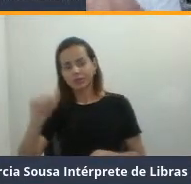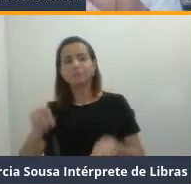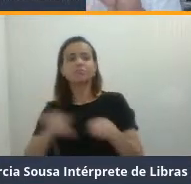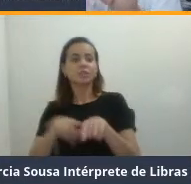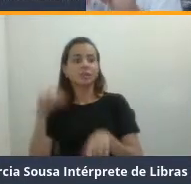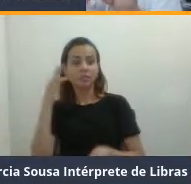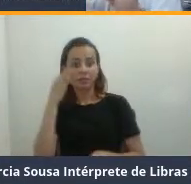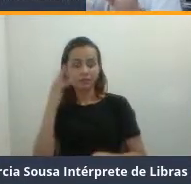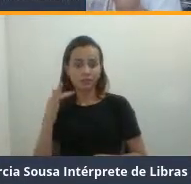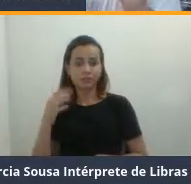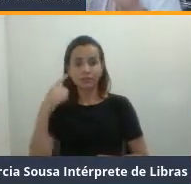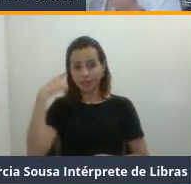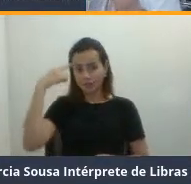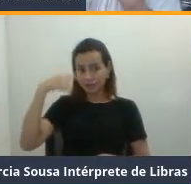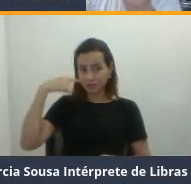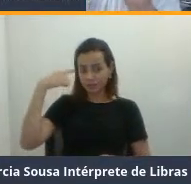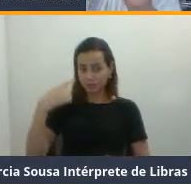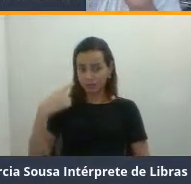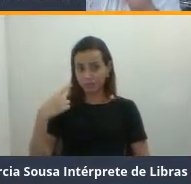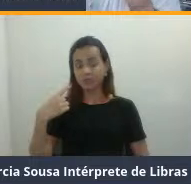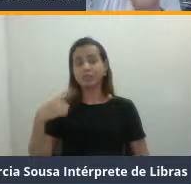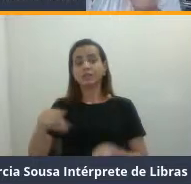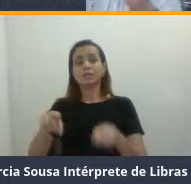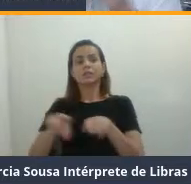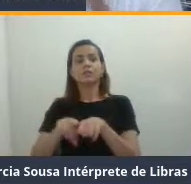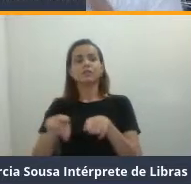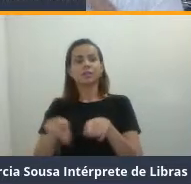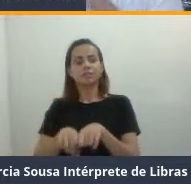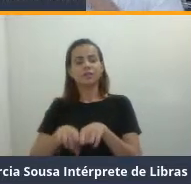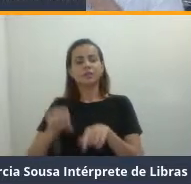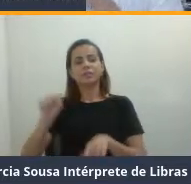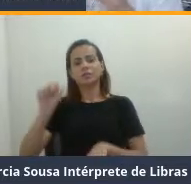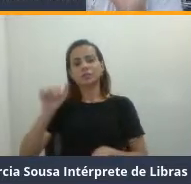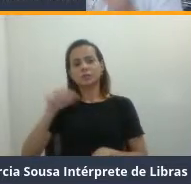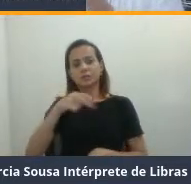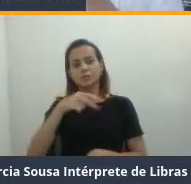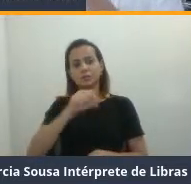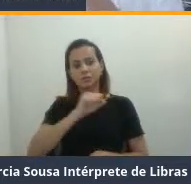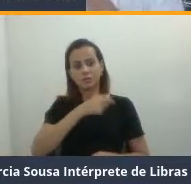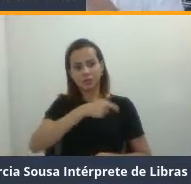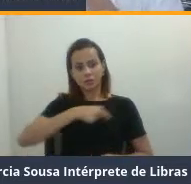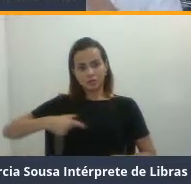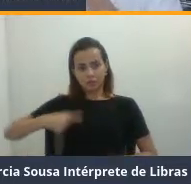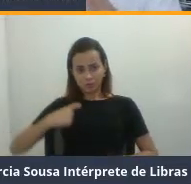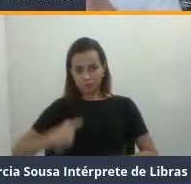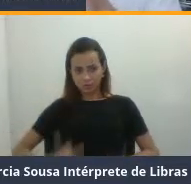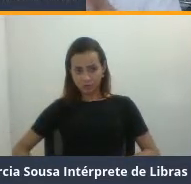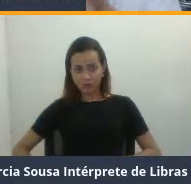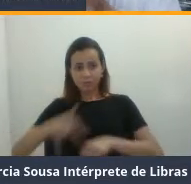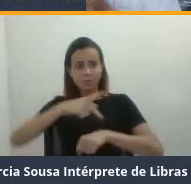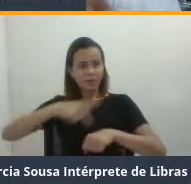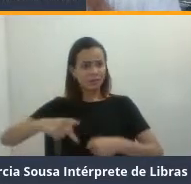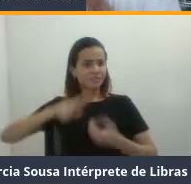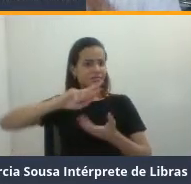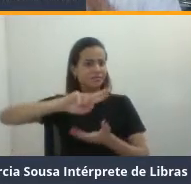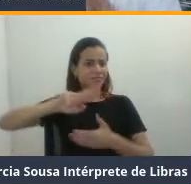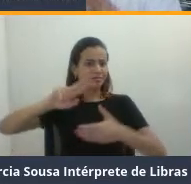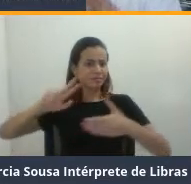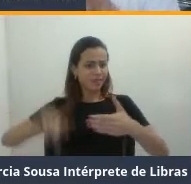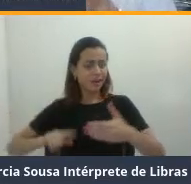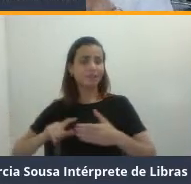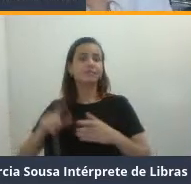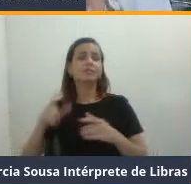Espanha e uma associação de Alemanha, Suíça e mais um país, como estou lembrando, eles